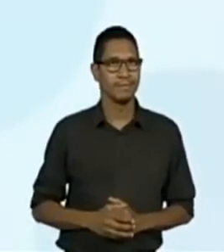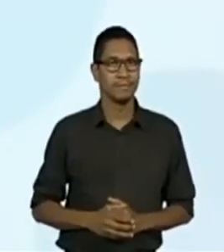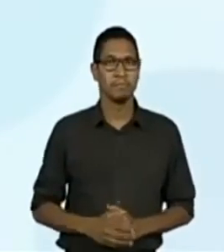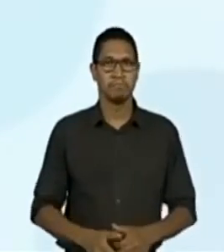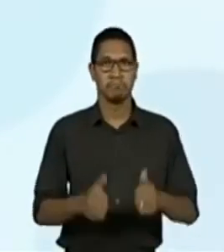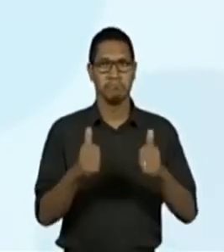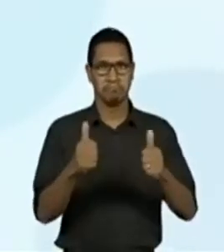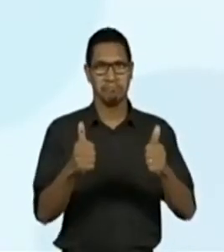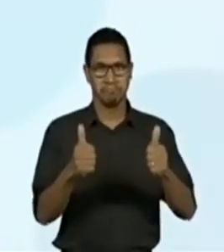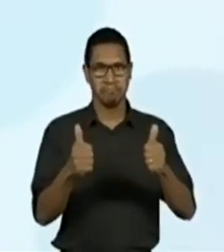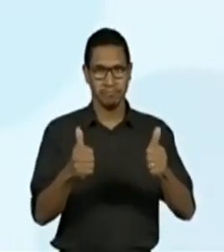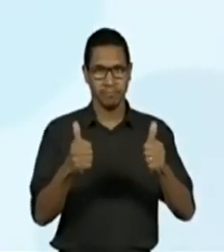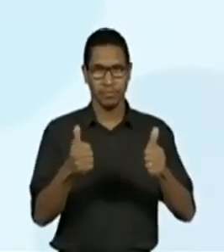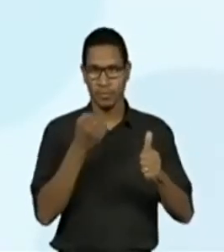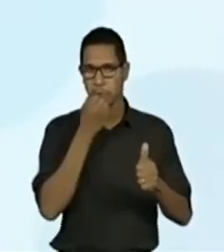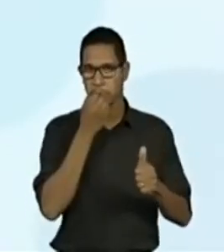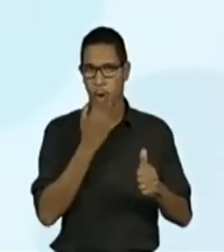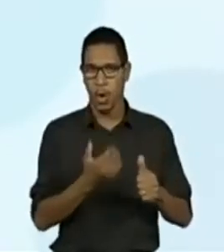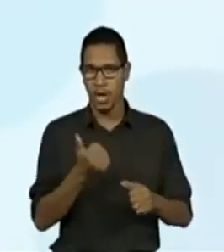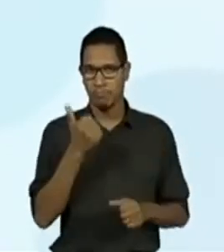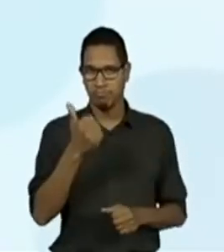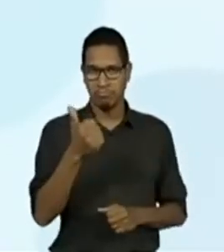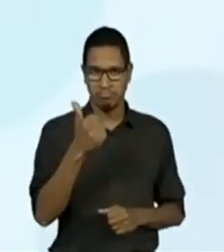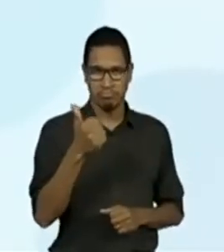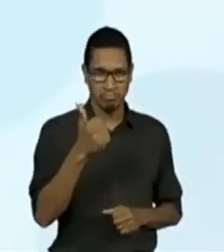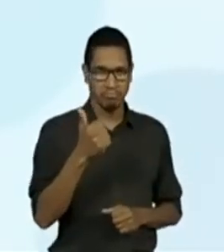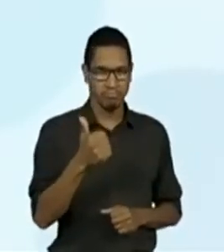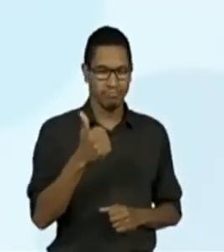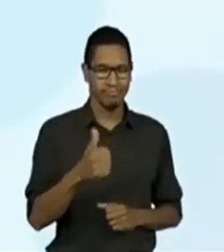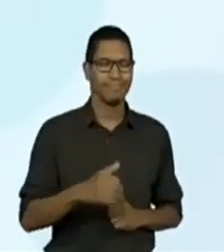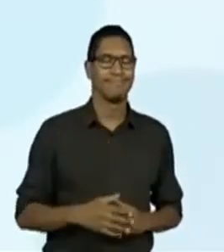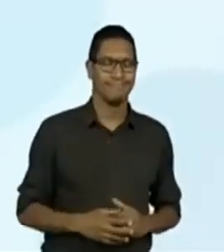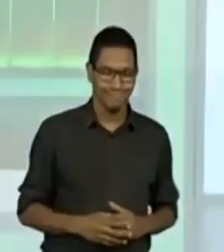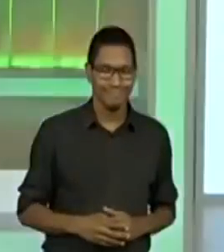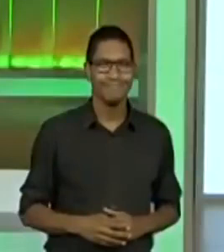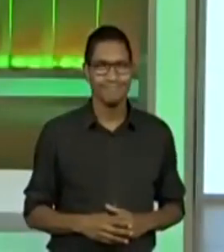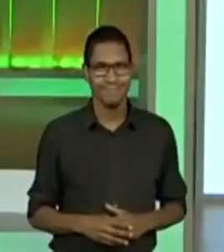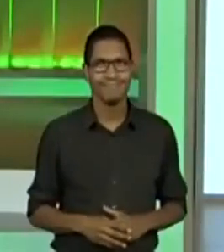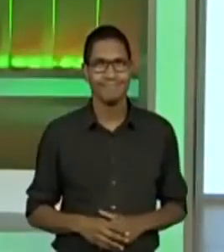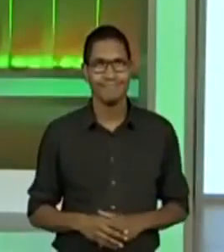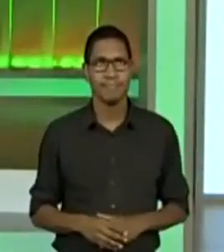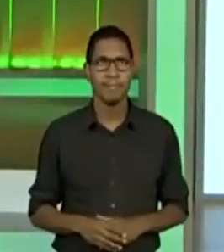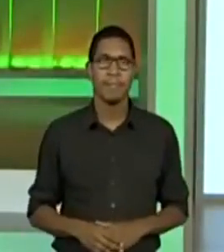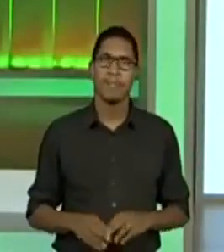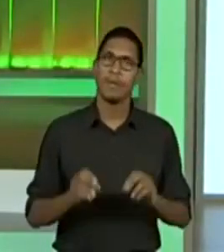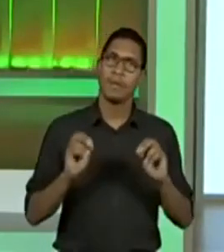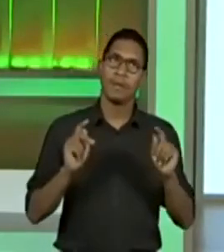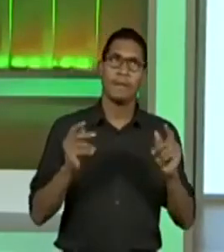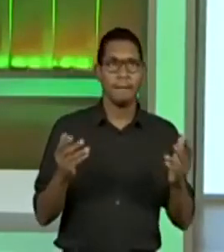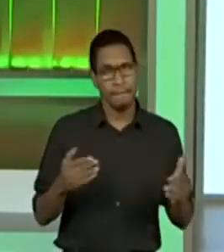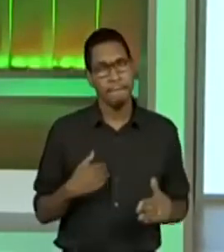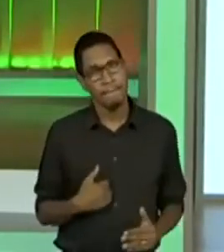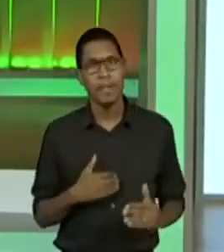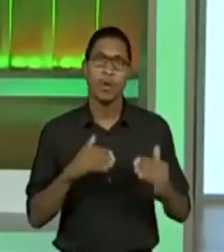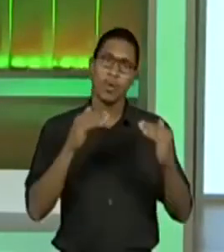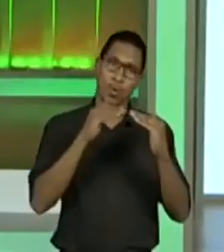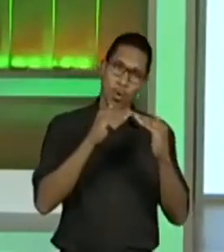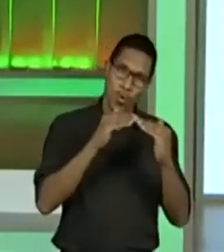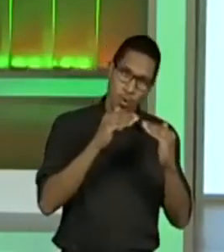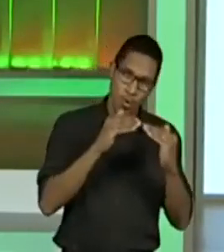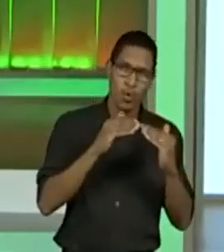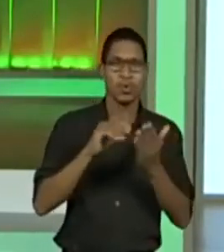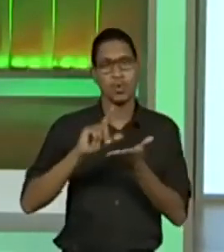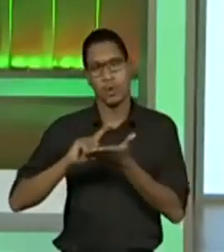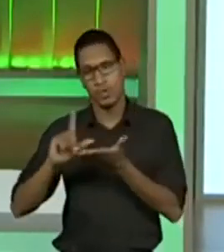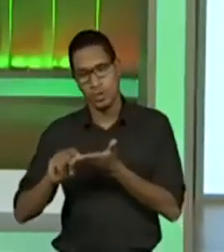Legal, gostei, excelente sugestão. Valeu, hein, Pro, por repassar. Ó, todo mundo falando, eu concordo com o artigo, a